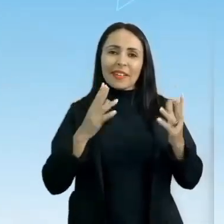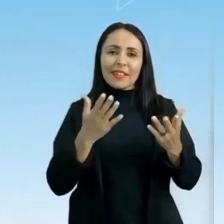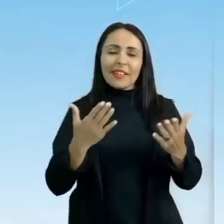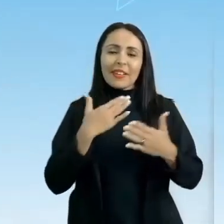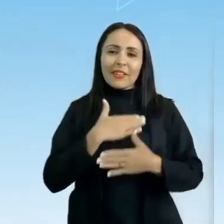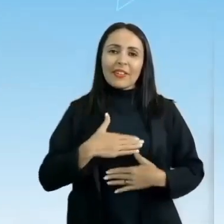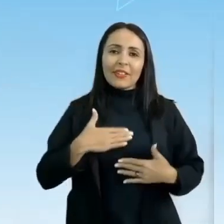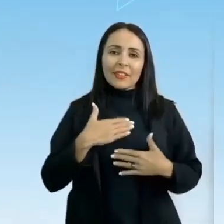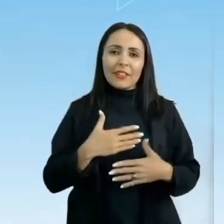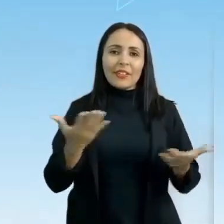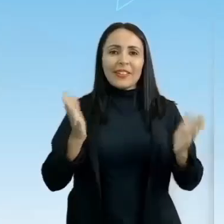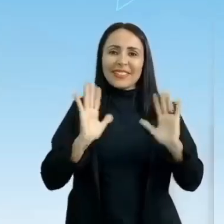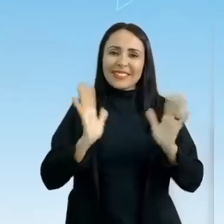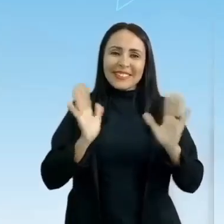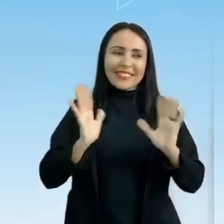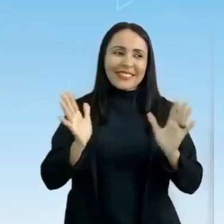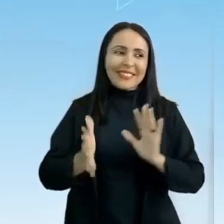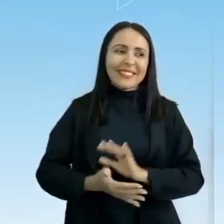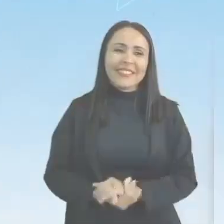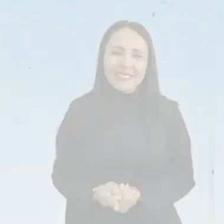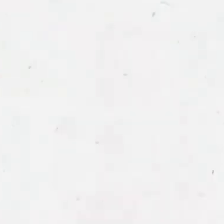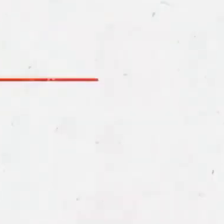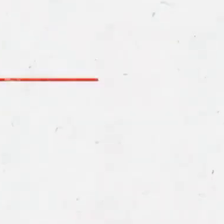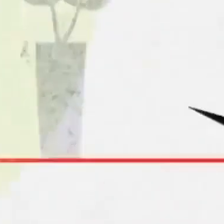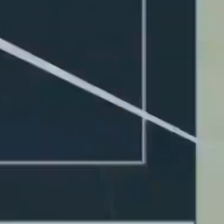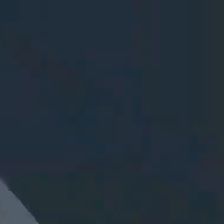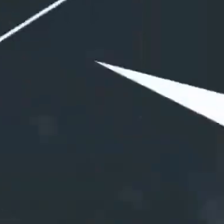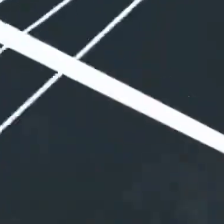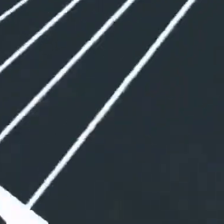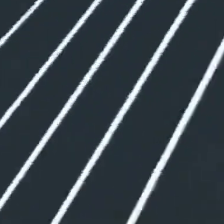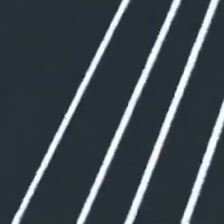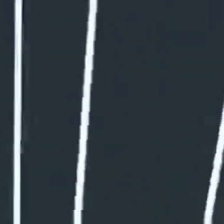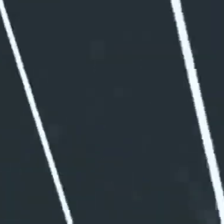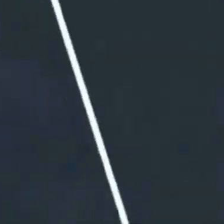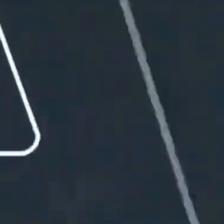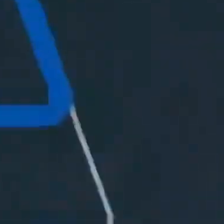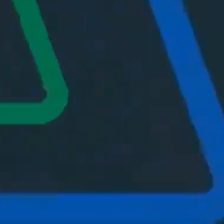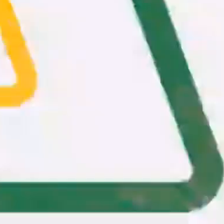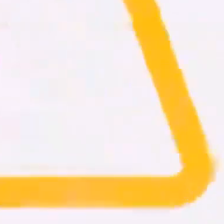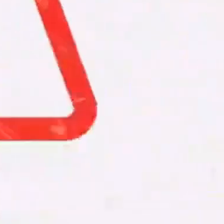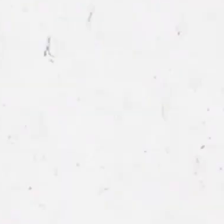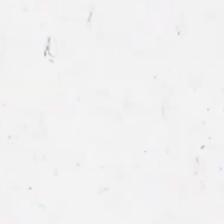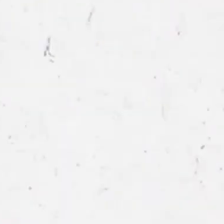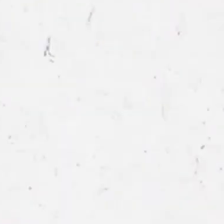gostado da aula. E até a próxima, pessoal! Tchau! Tchau! Tchau!